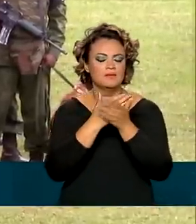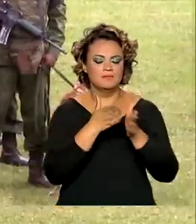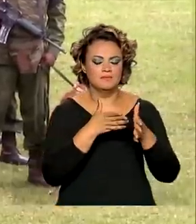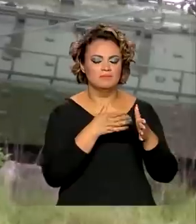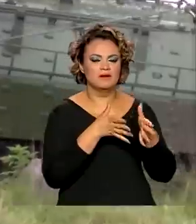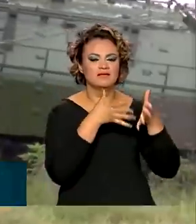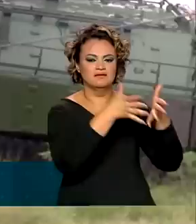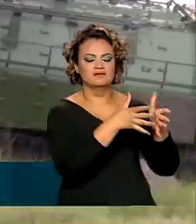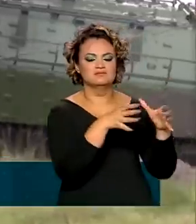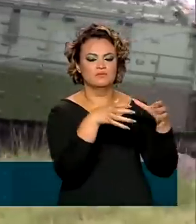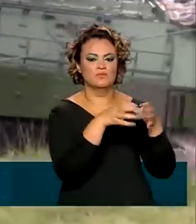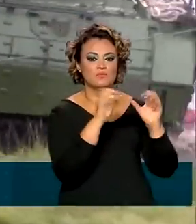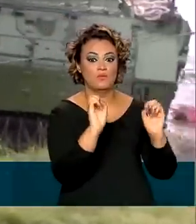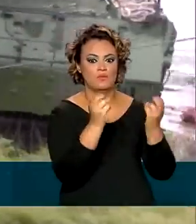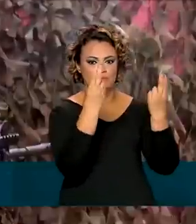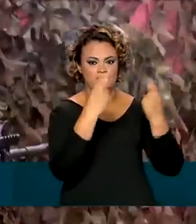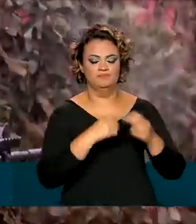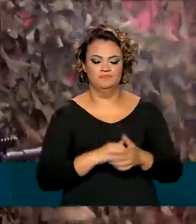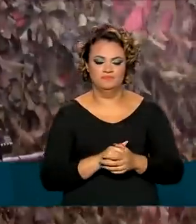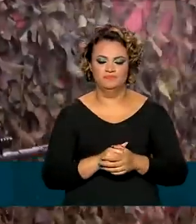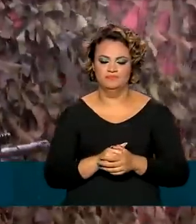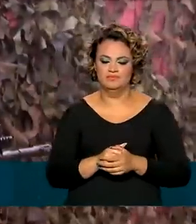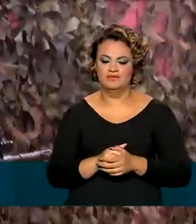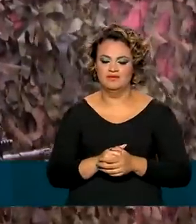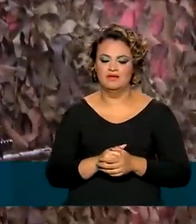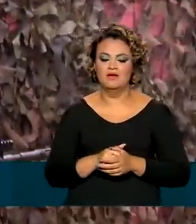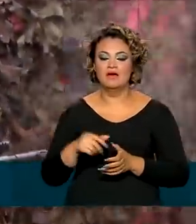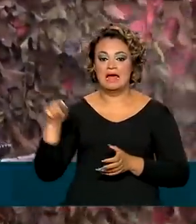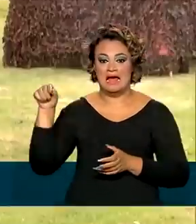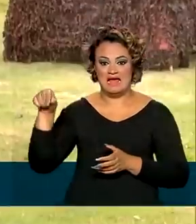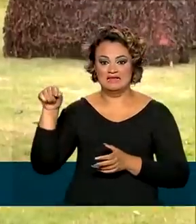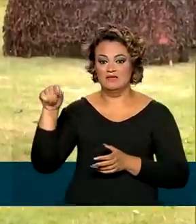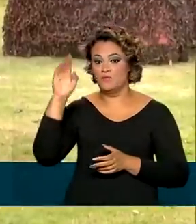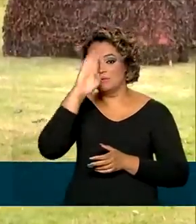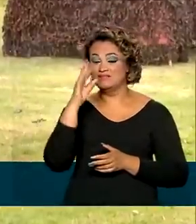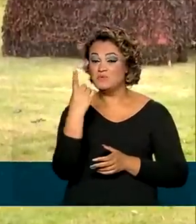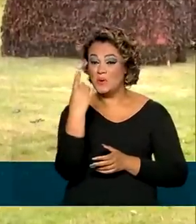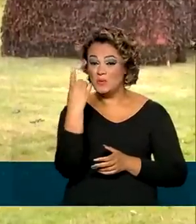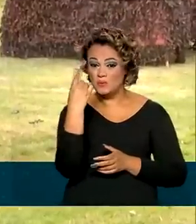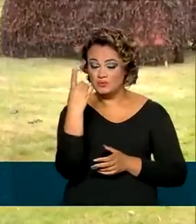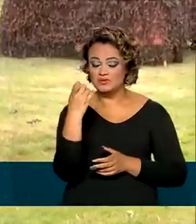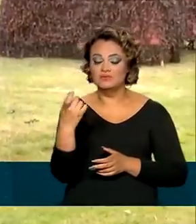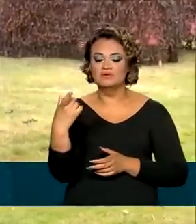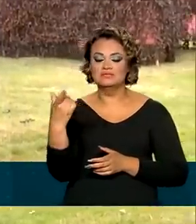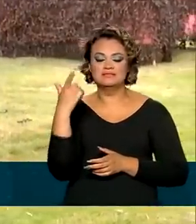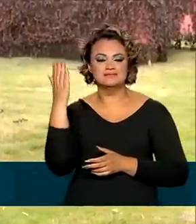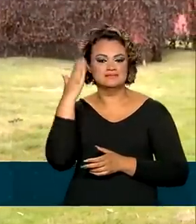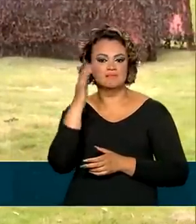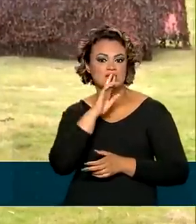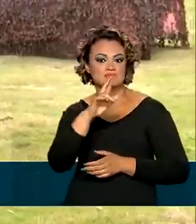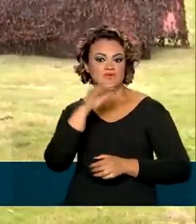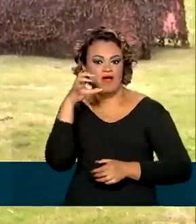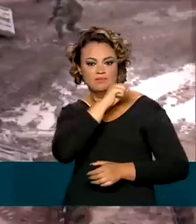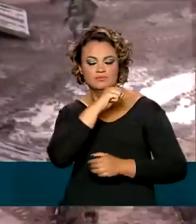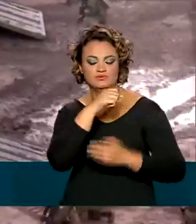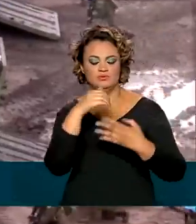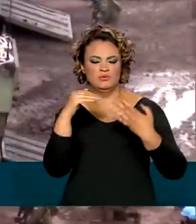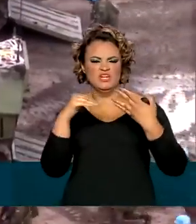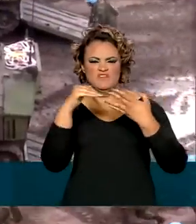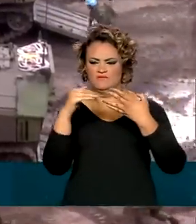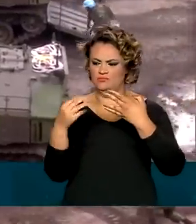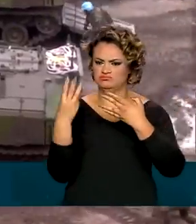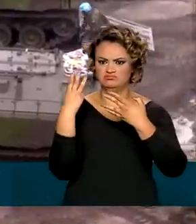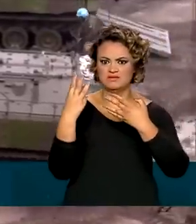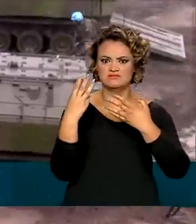da Organização das Nações Unidas. O país é o único a possuir uma força de reação rápida de nível 3, a